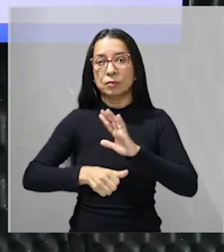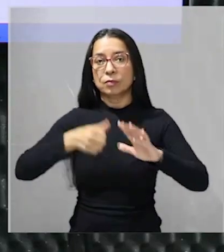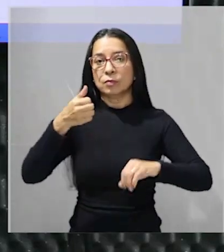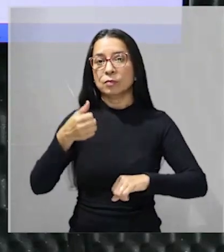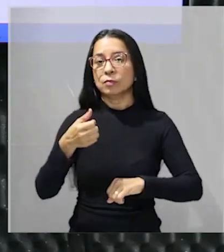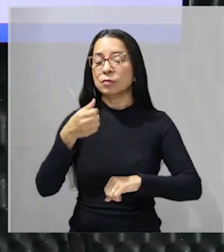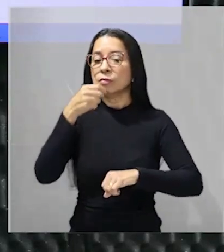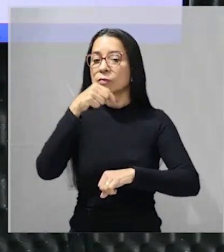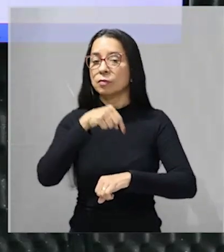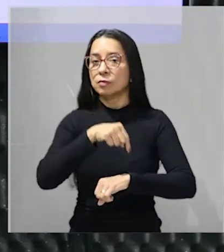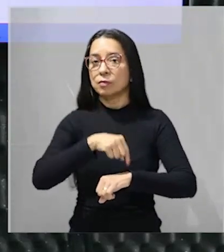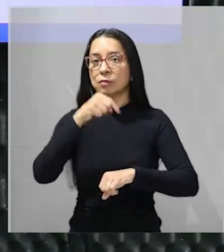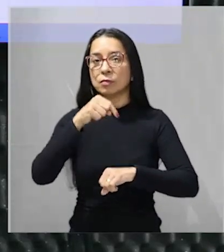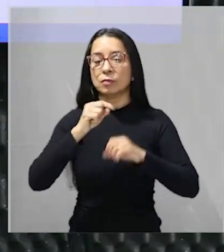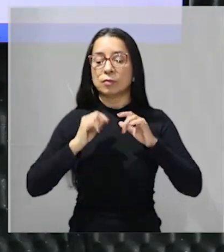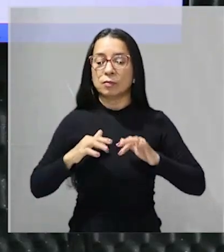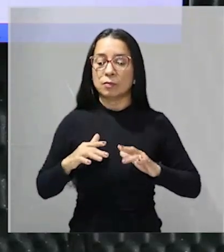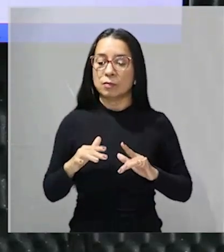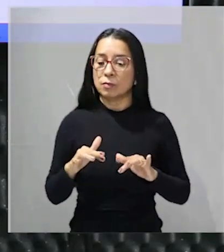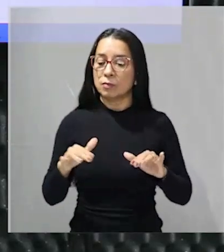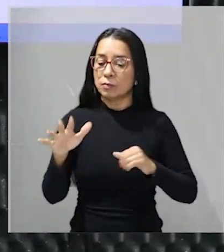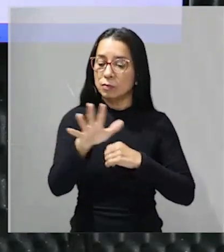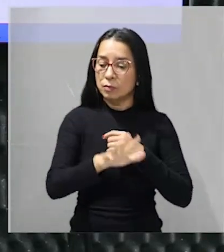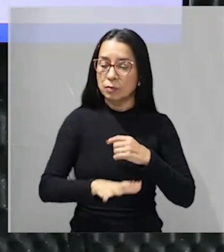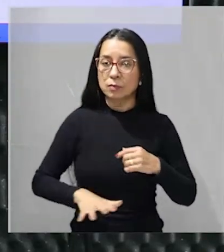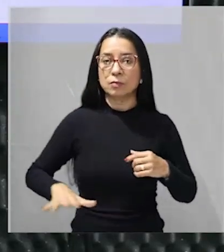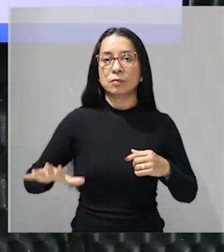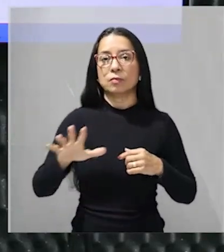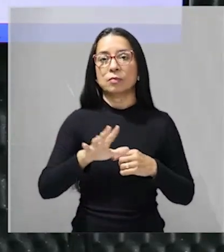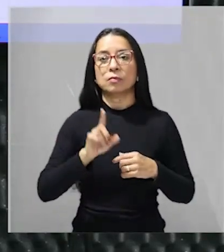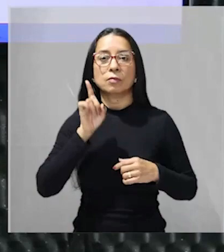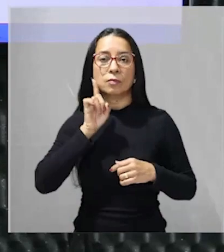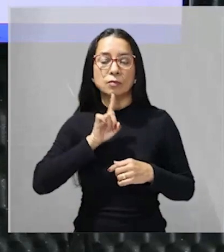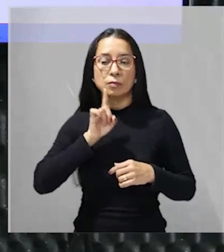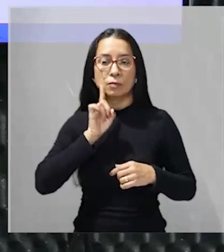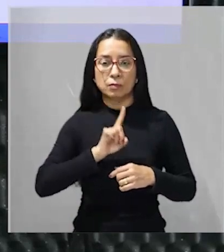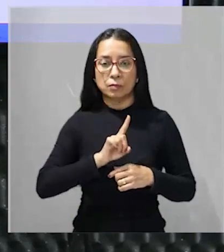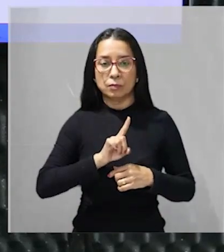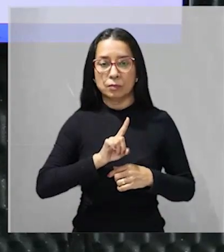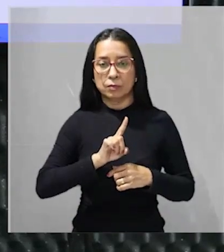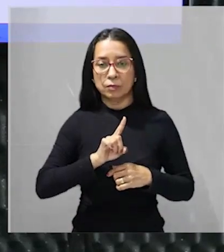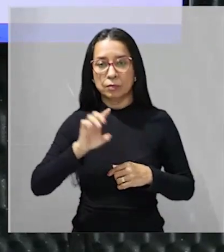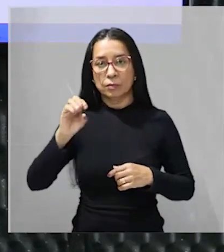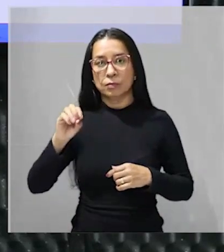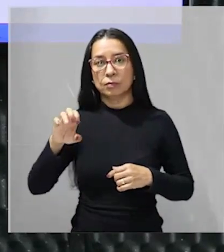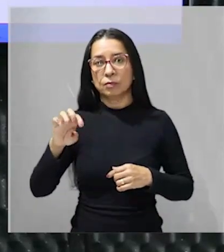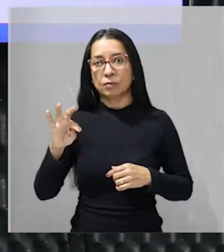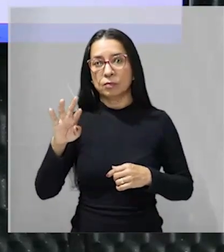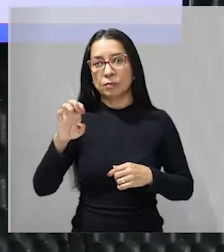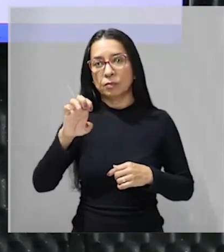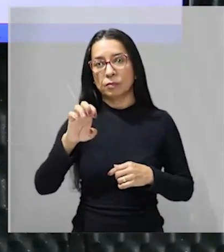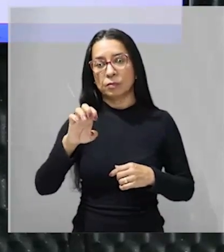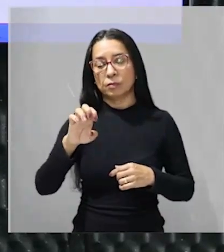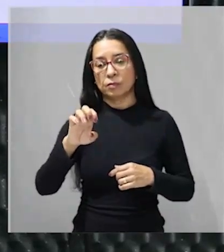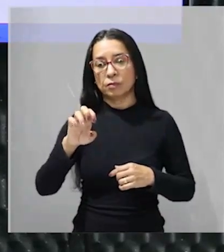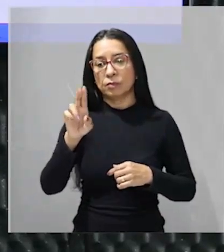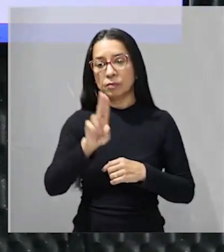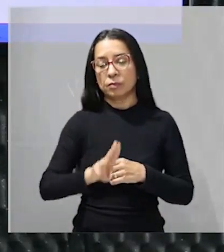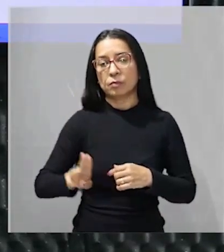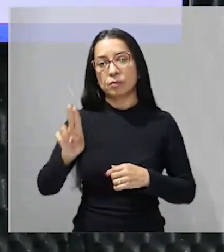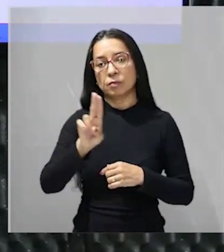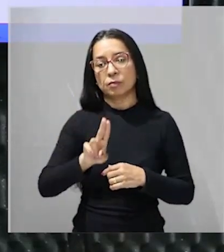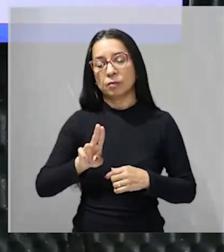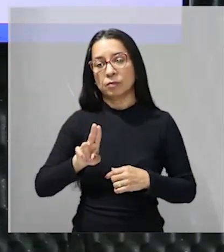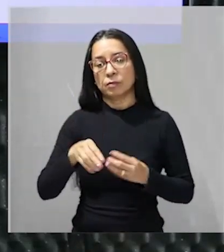momento na expansão territorial norte-americana para o oeste a doutrina que foi utilizada como